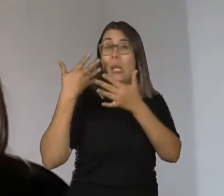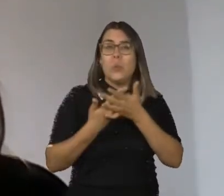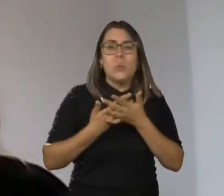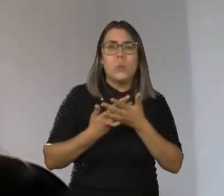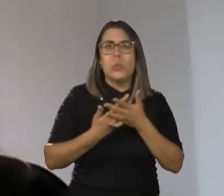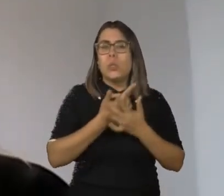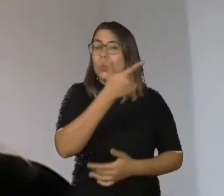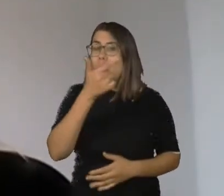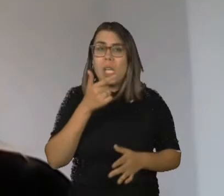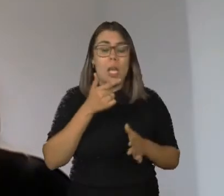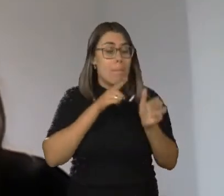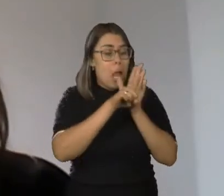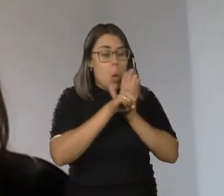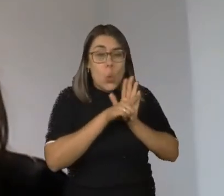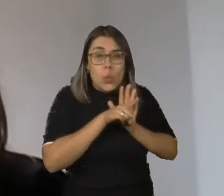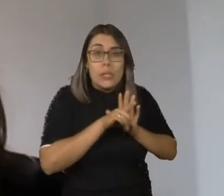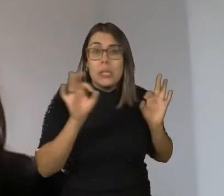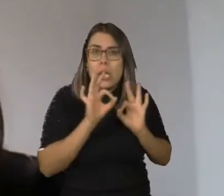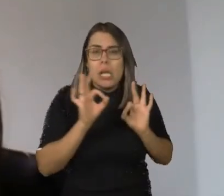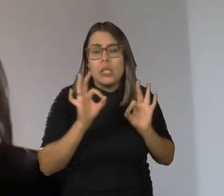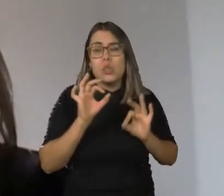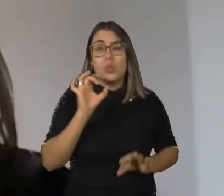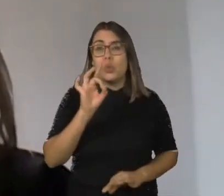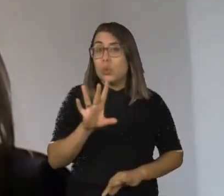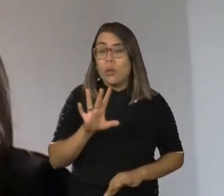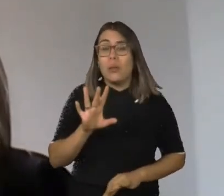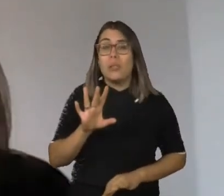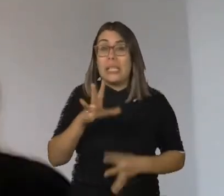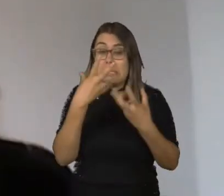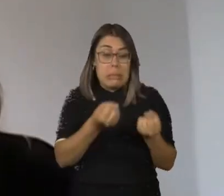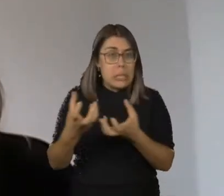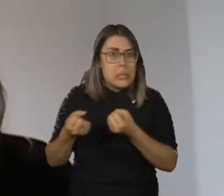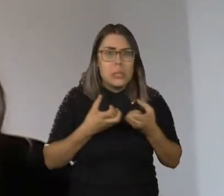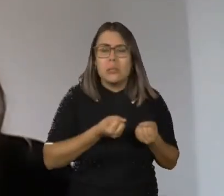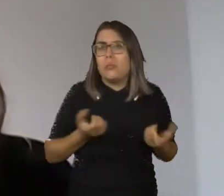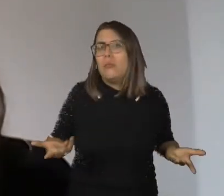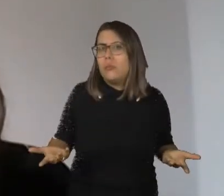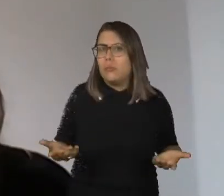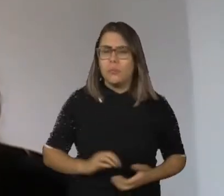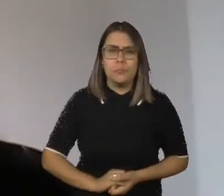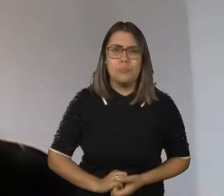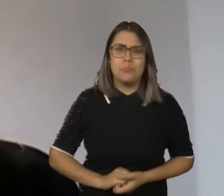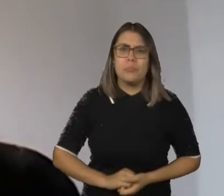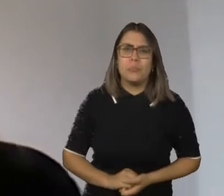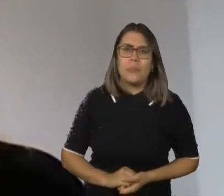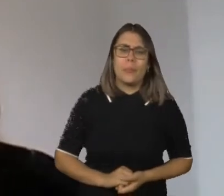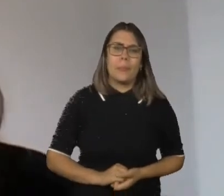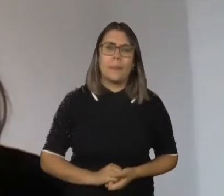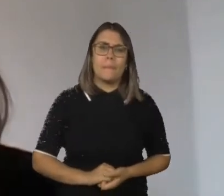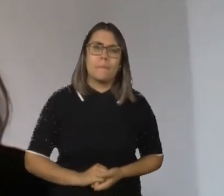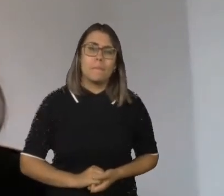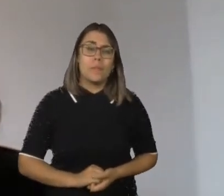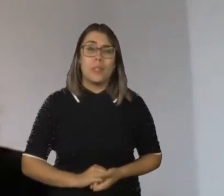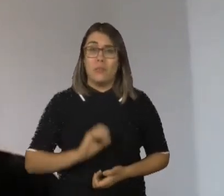questionar como se fala, como se diz e por que se diz. E não é por falta